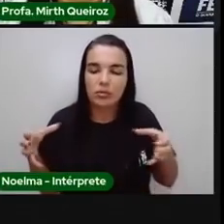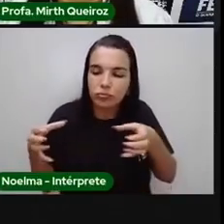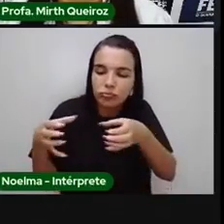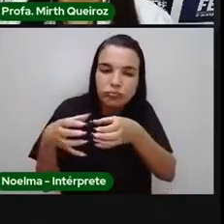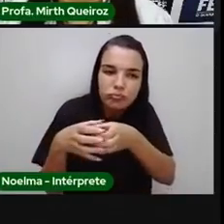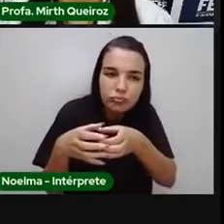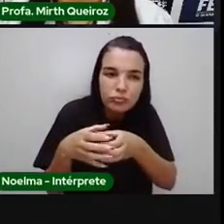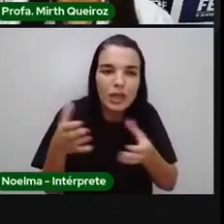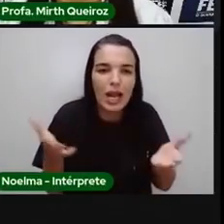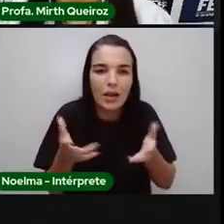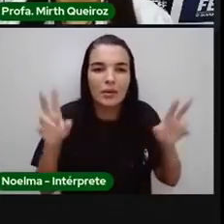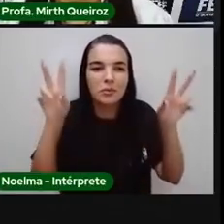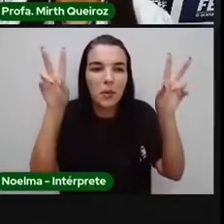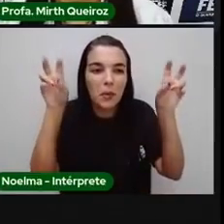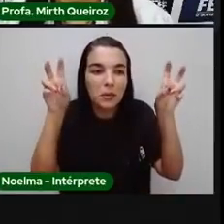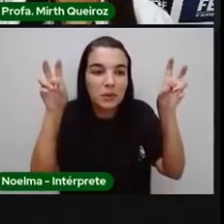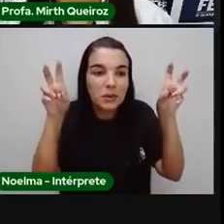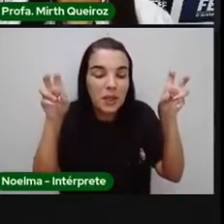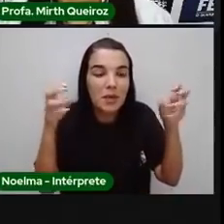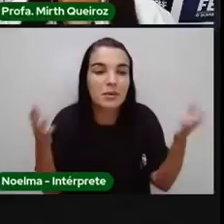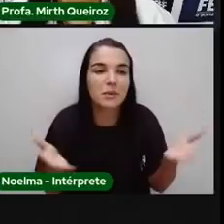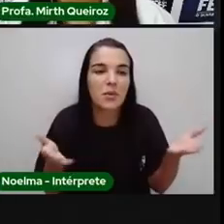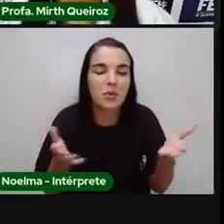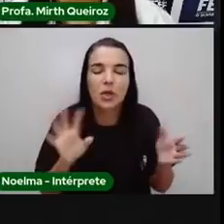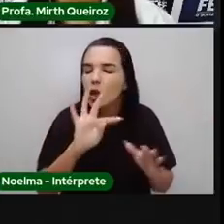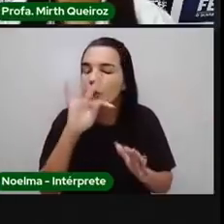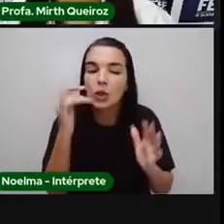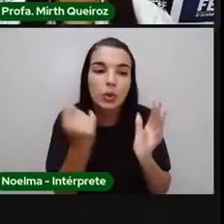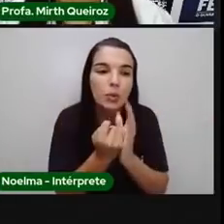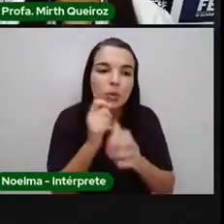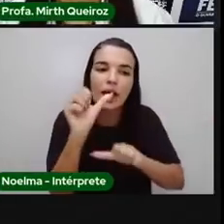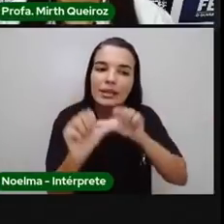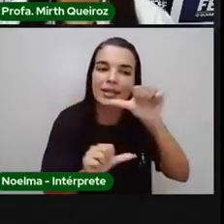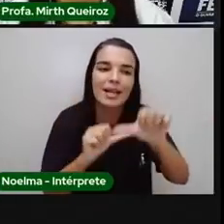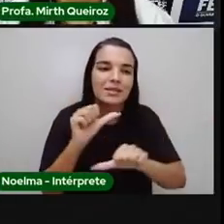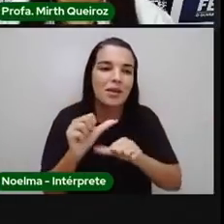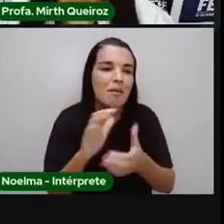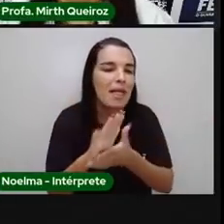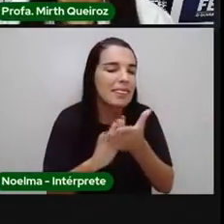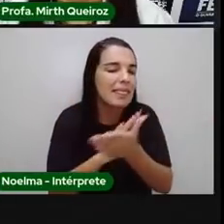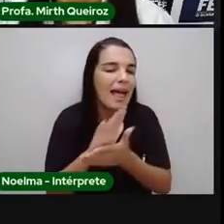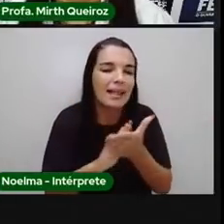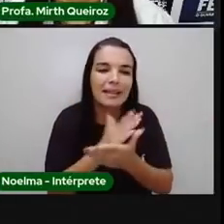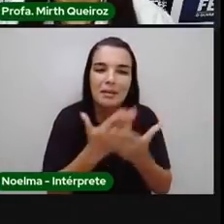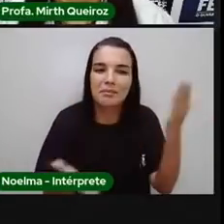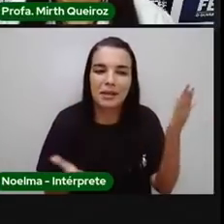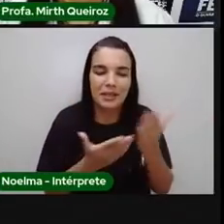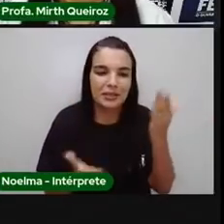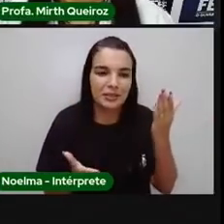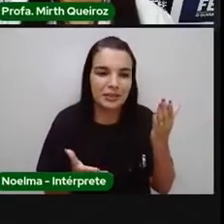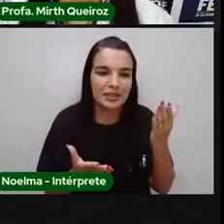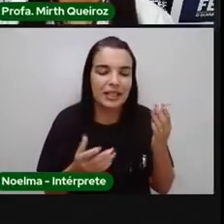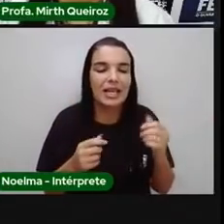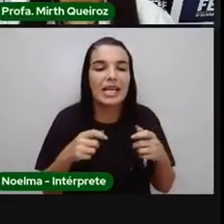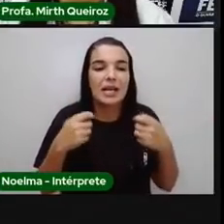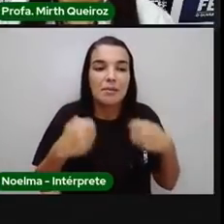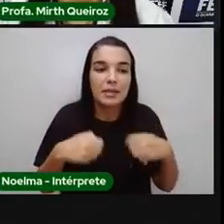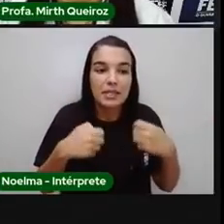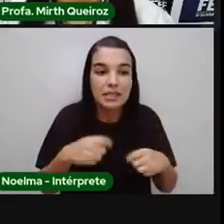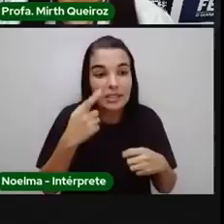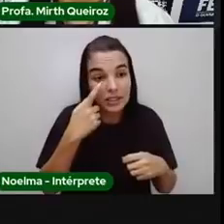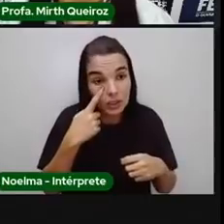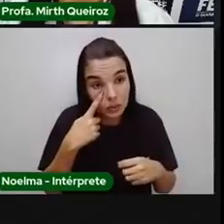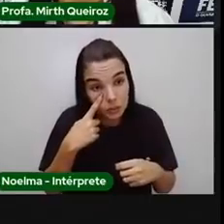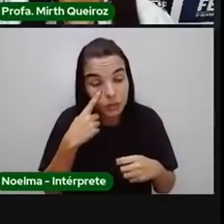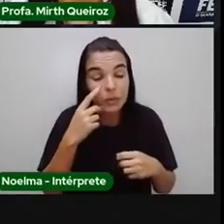cadeia alimentar aí, nada, nada se perde, tudo se transforma. E a cadeia, ó, ela só vai fazer